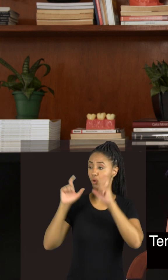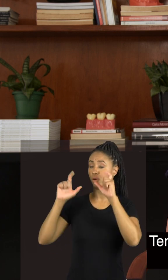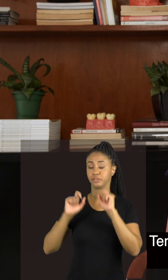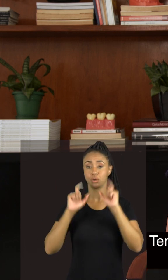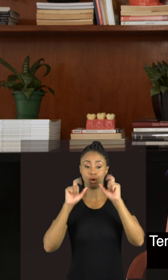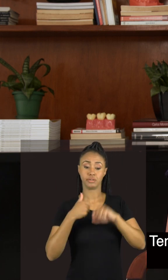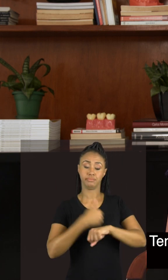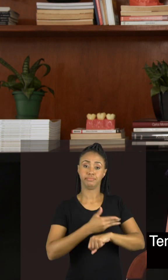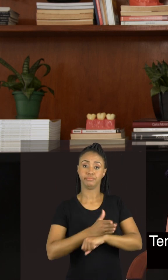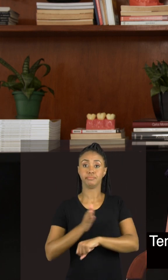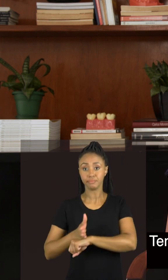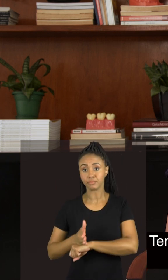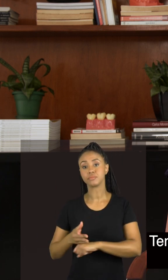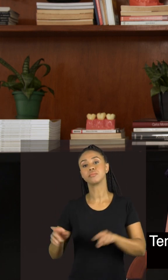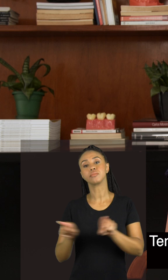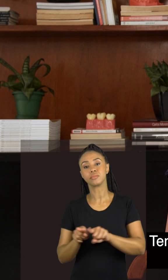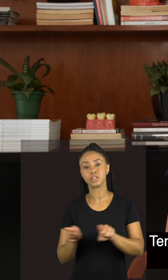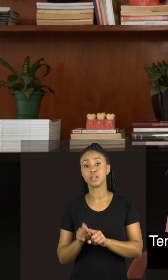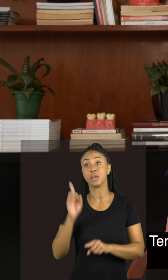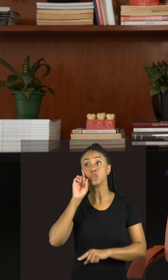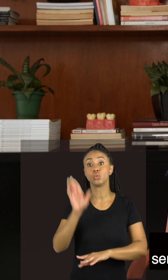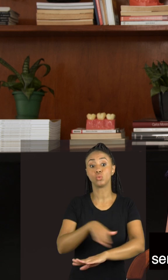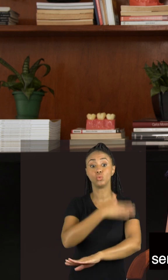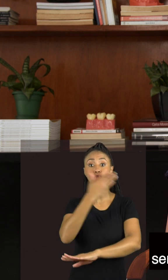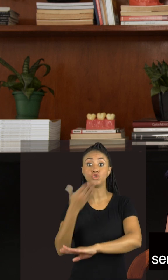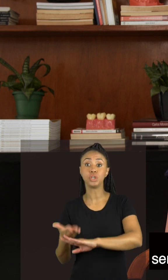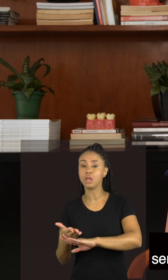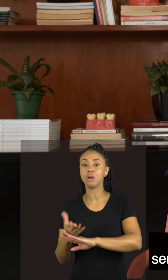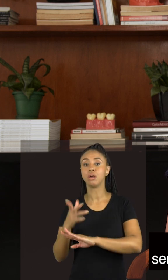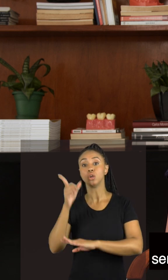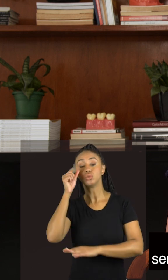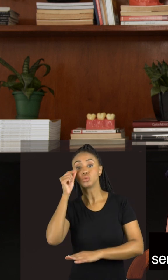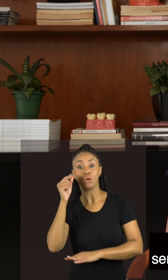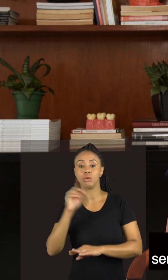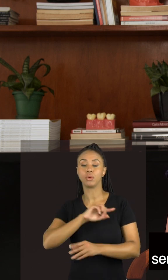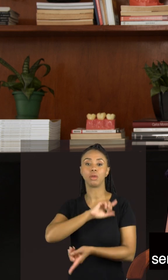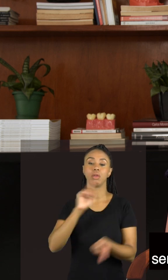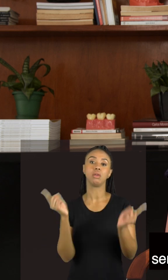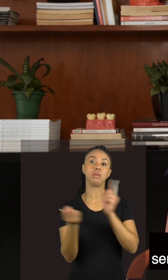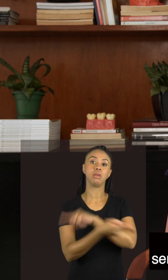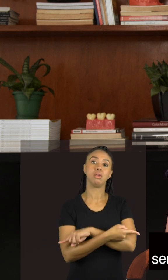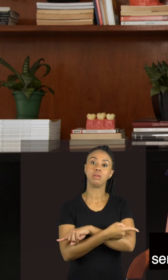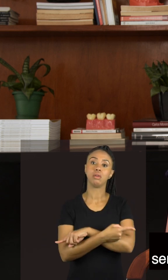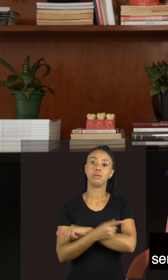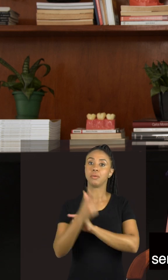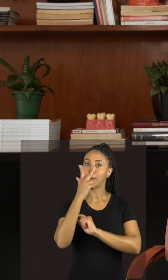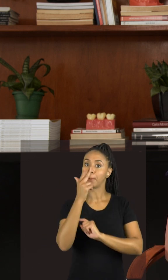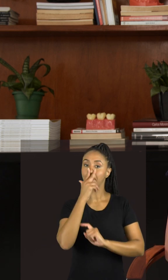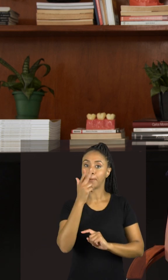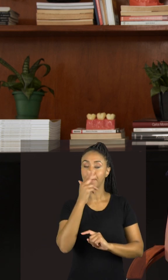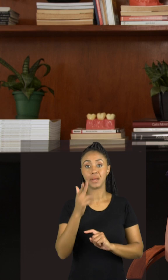tendemos também a pegar um sono muito mais fácil durante o dia, porque o sono da noite vem sendo progressivamente